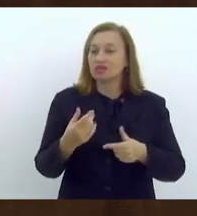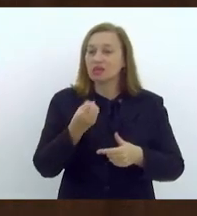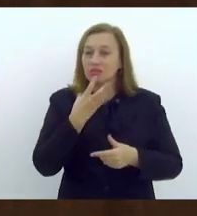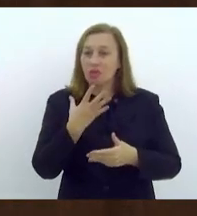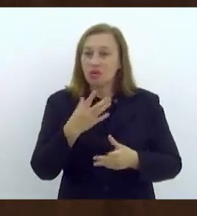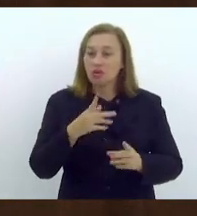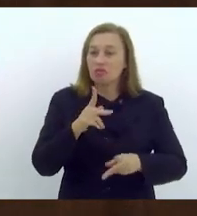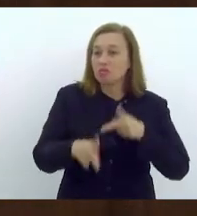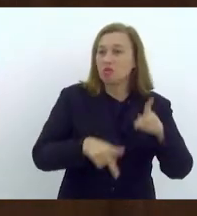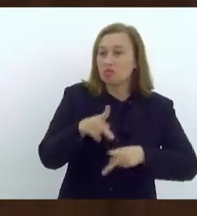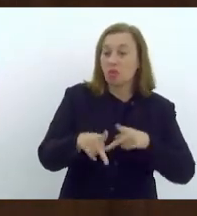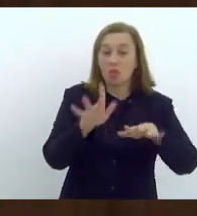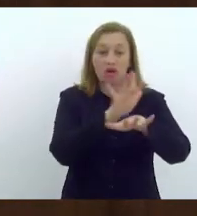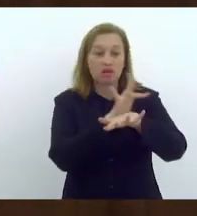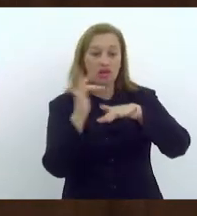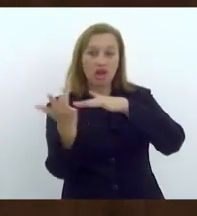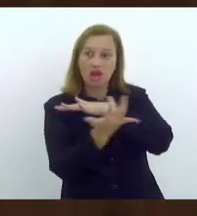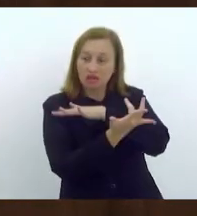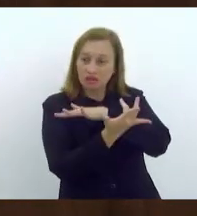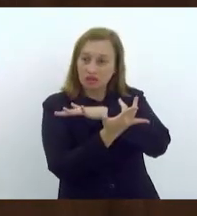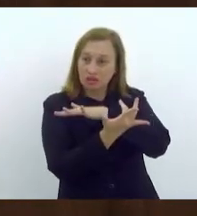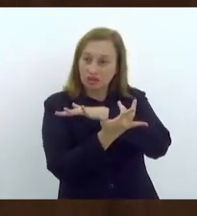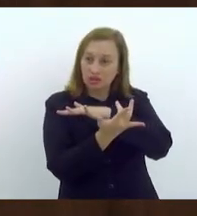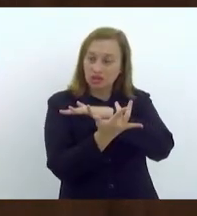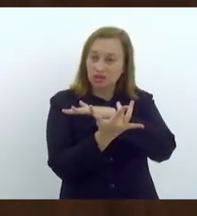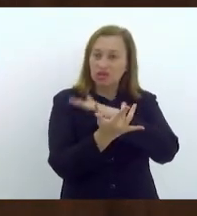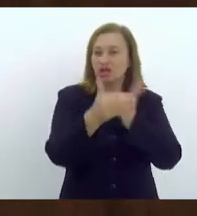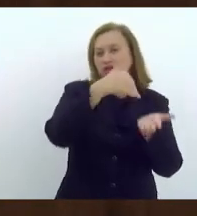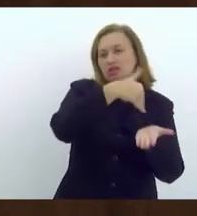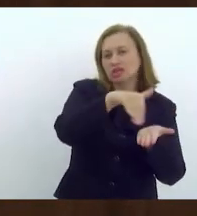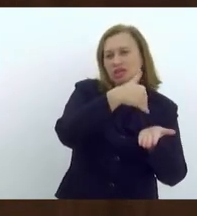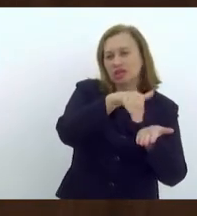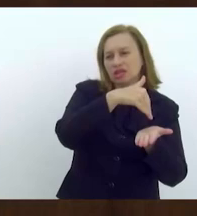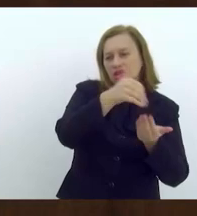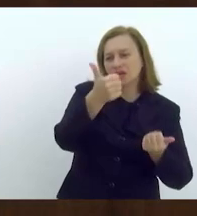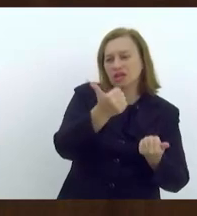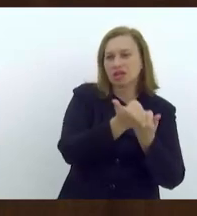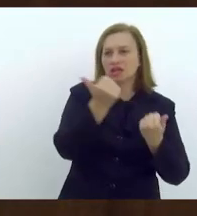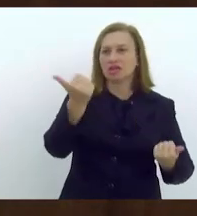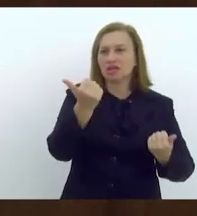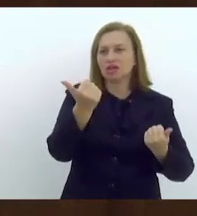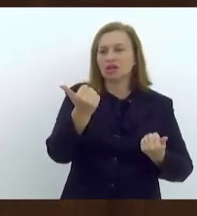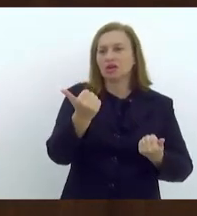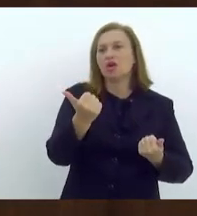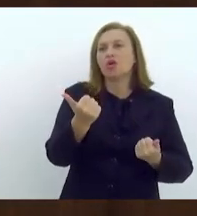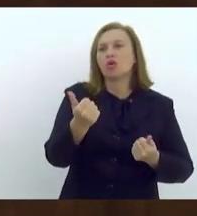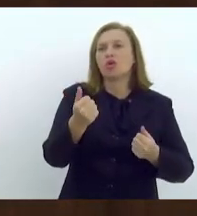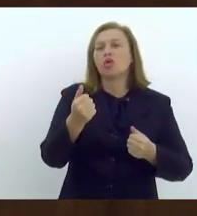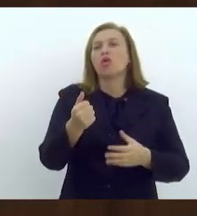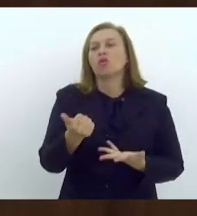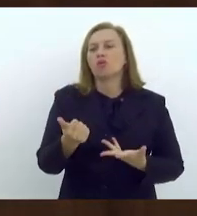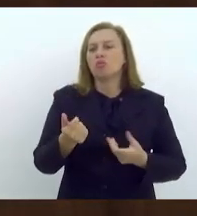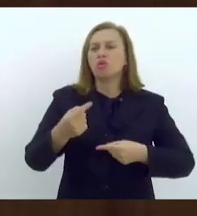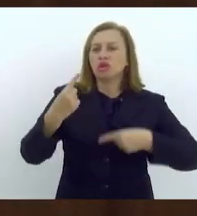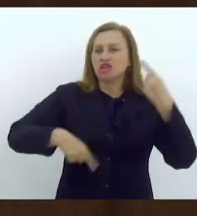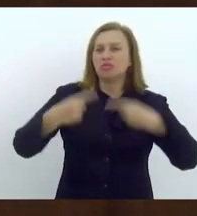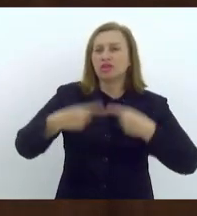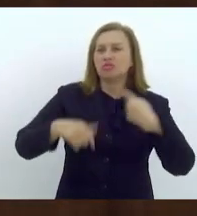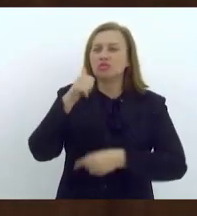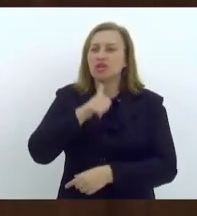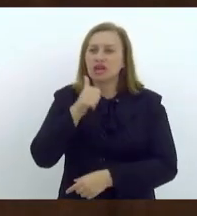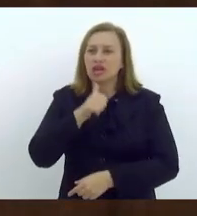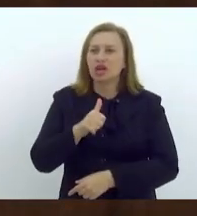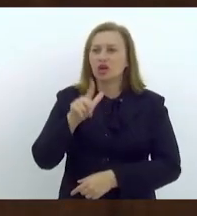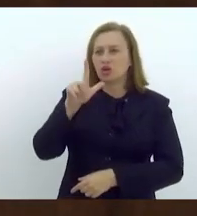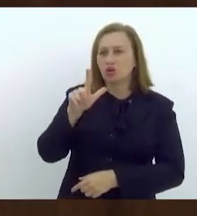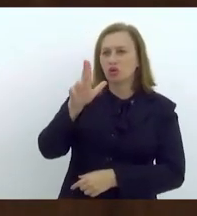As redes sociais da subsecretária de Políticas para as Mulheres, a Luciana Moreira, divulgaram na última